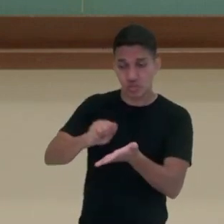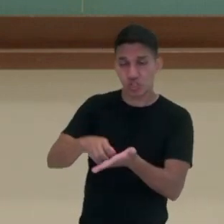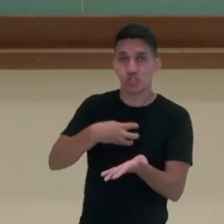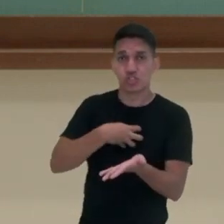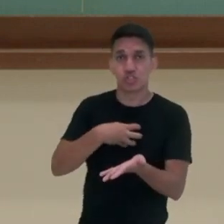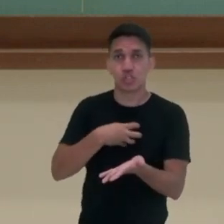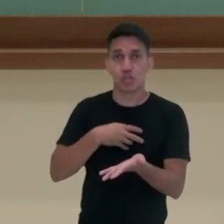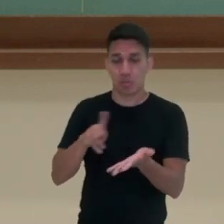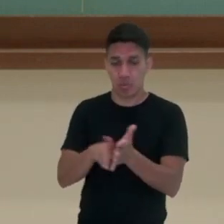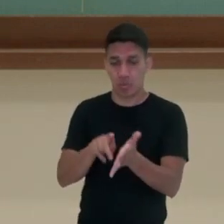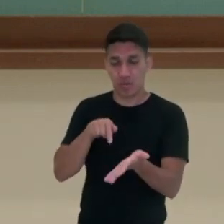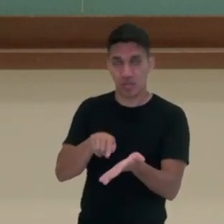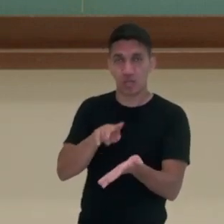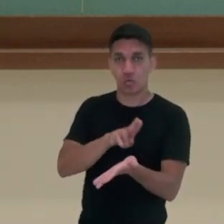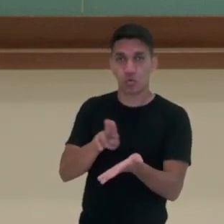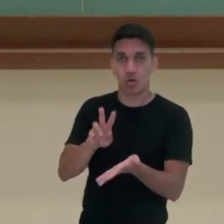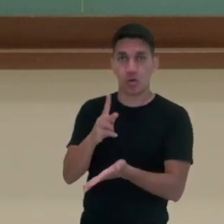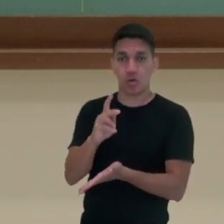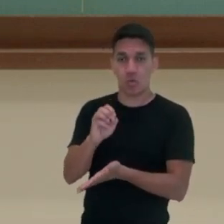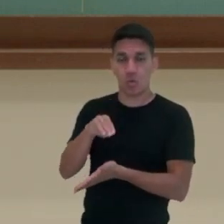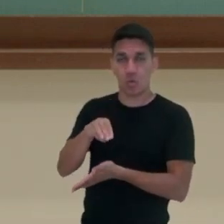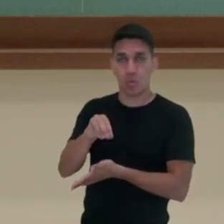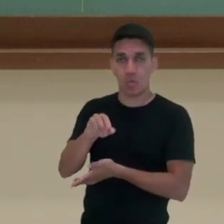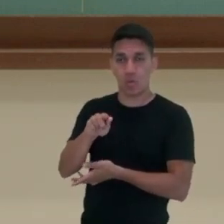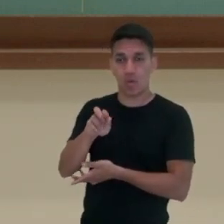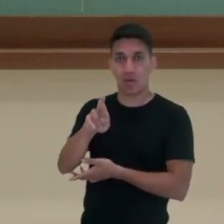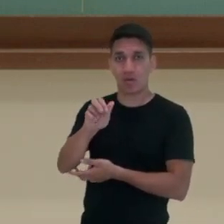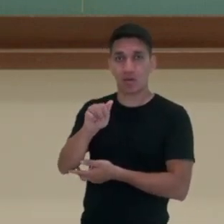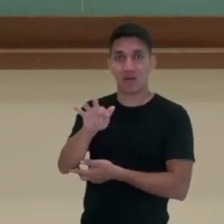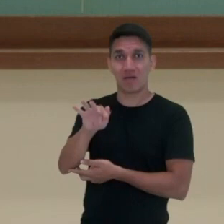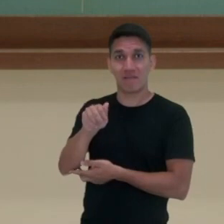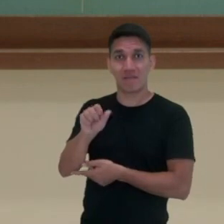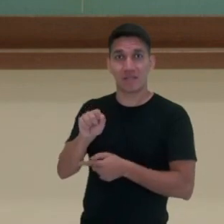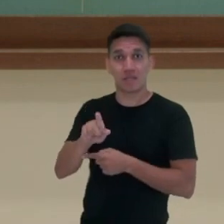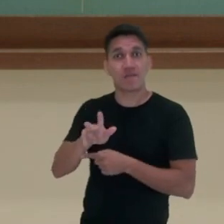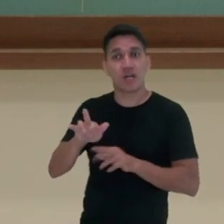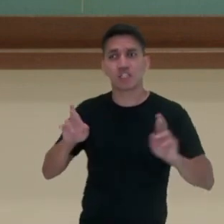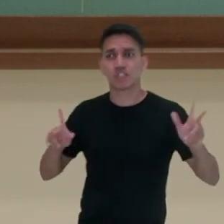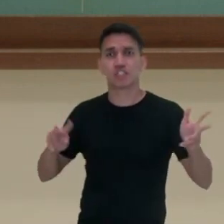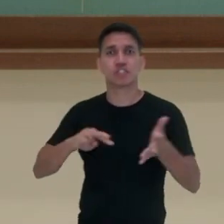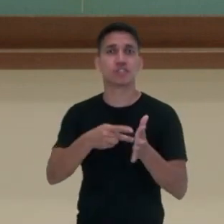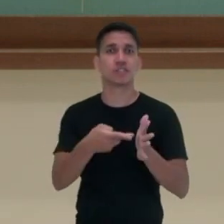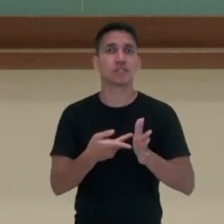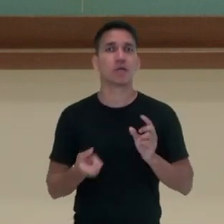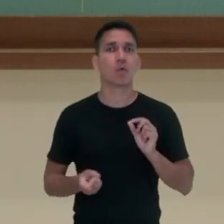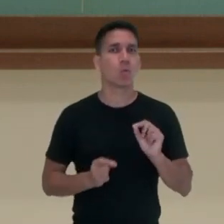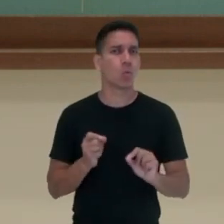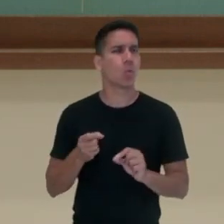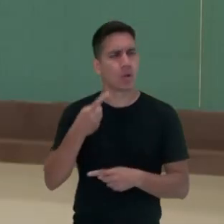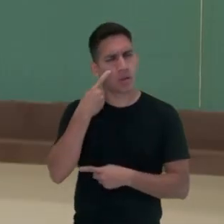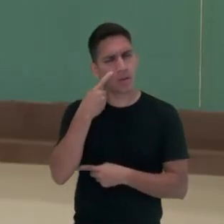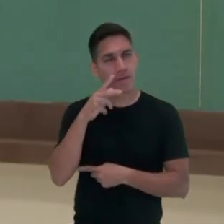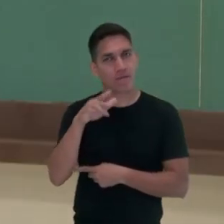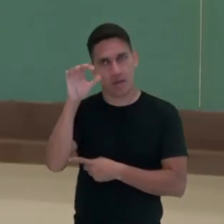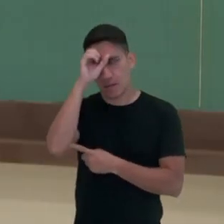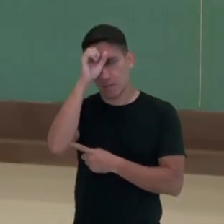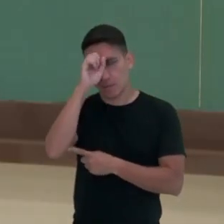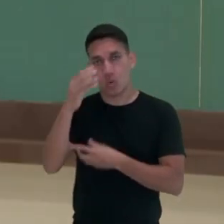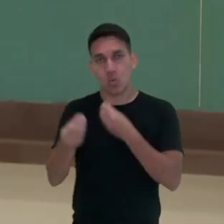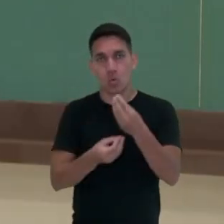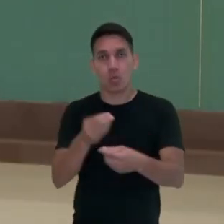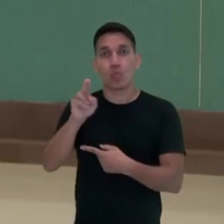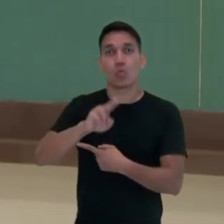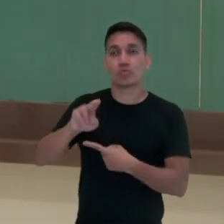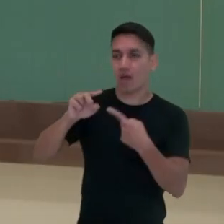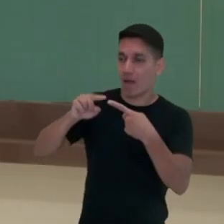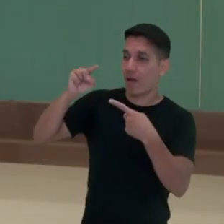homógrafas, o som vai diferenciar, inclusive, o significado. Então, vamos aprender aí o uso do acento